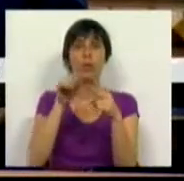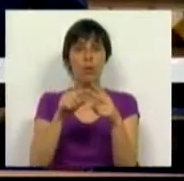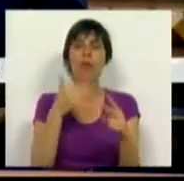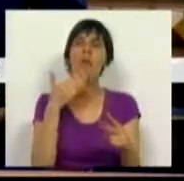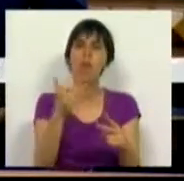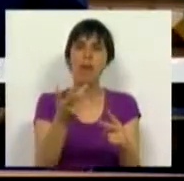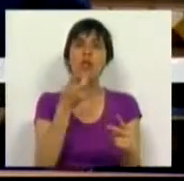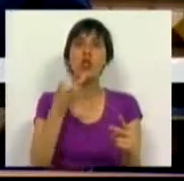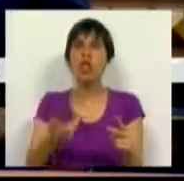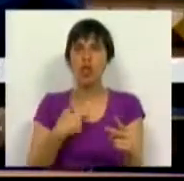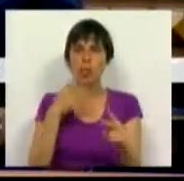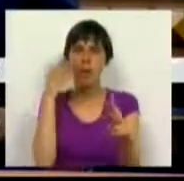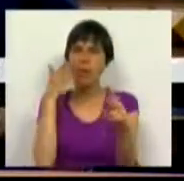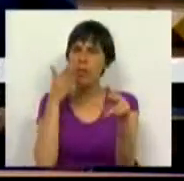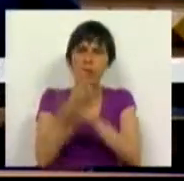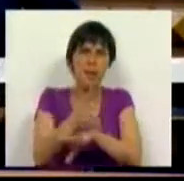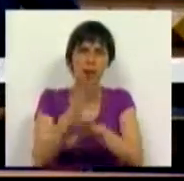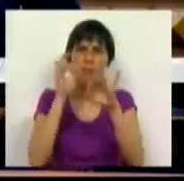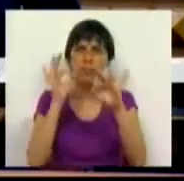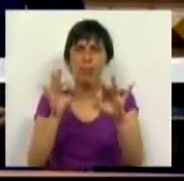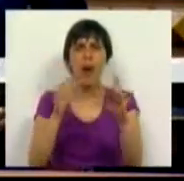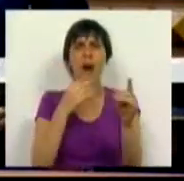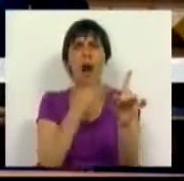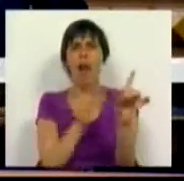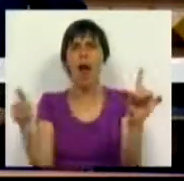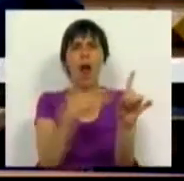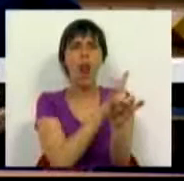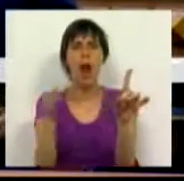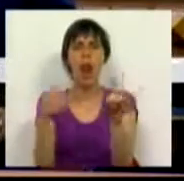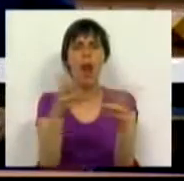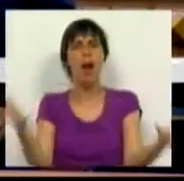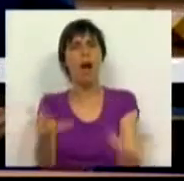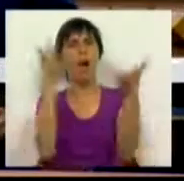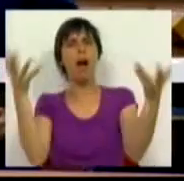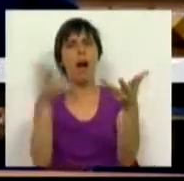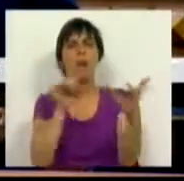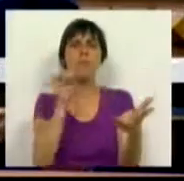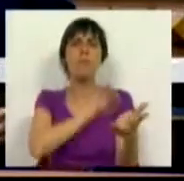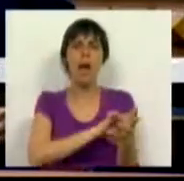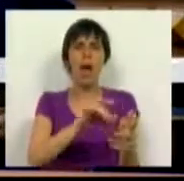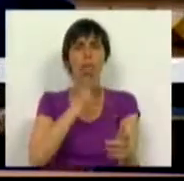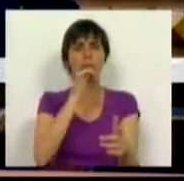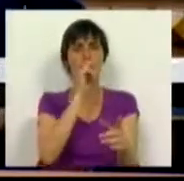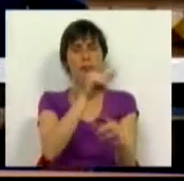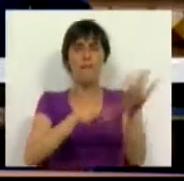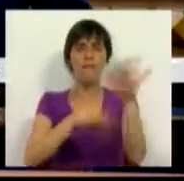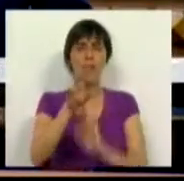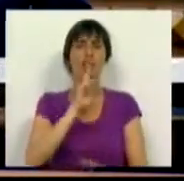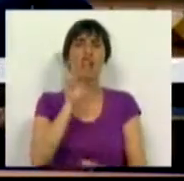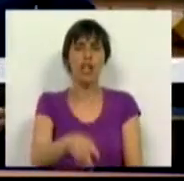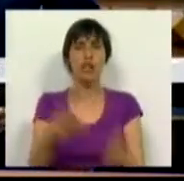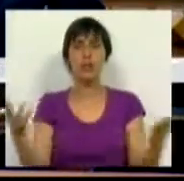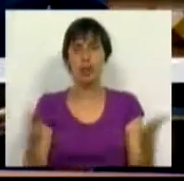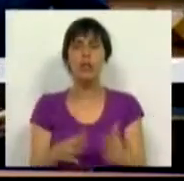as quais pedi a sua resposta direta, sem os rodeios e a ligeireza caceteira que o Sr. Ministro costuma colocar nas suas